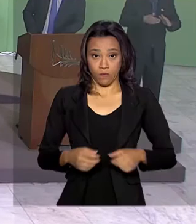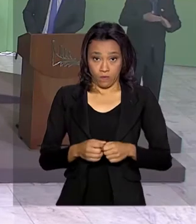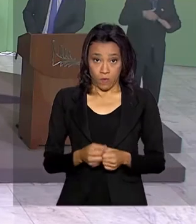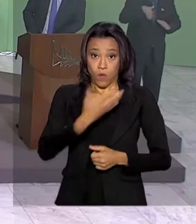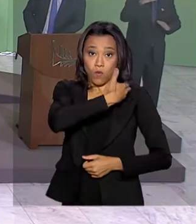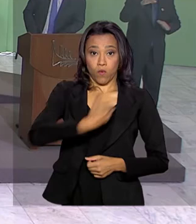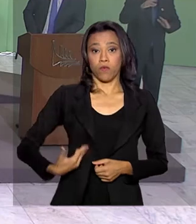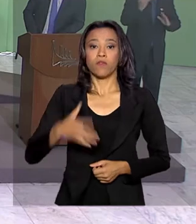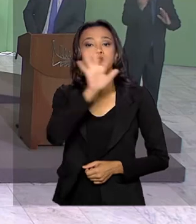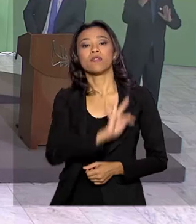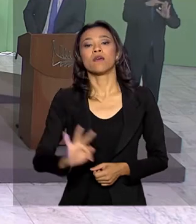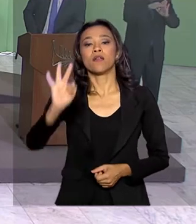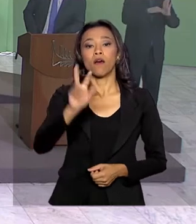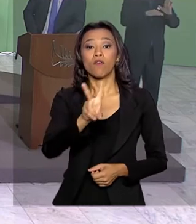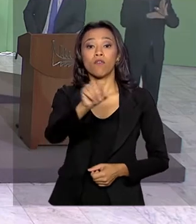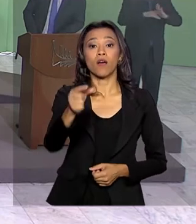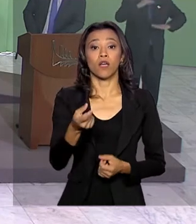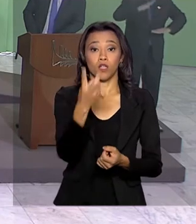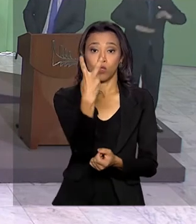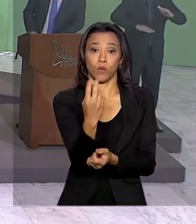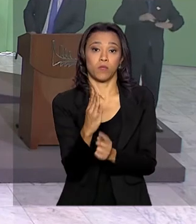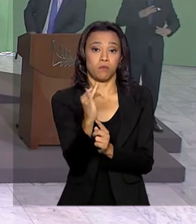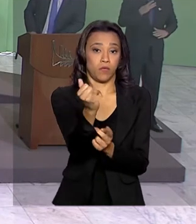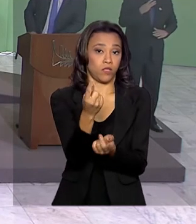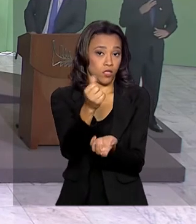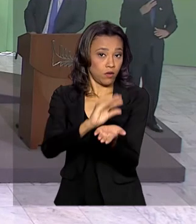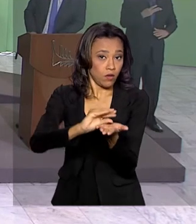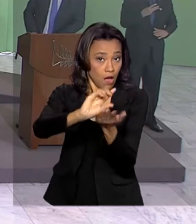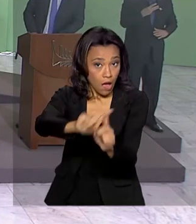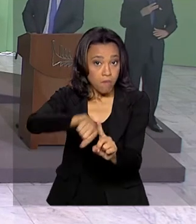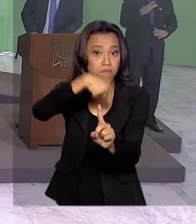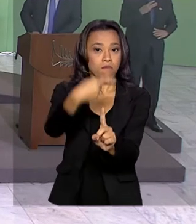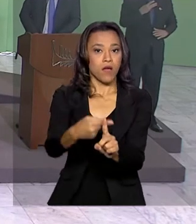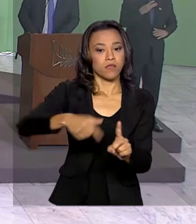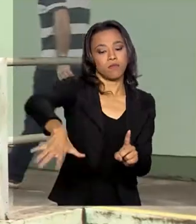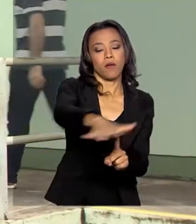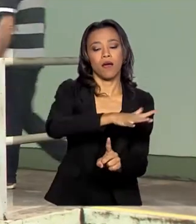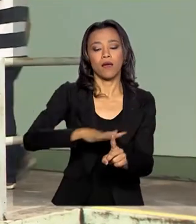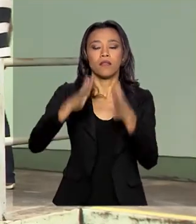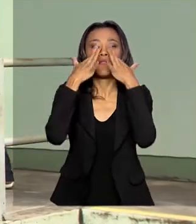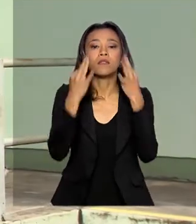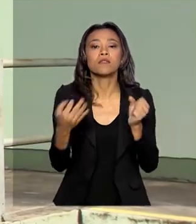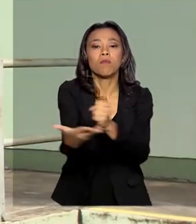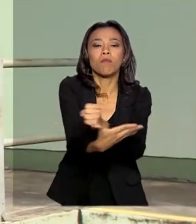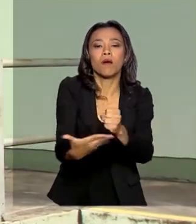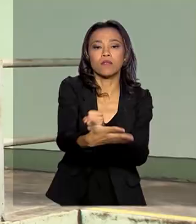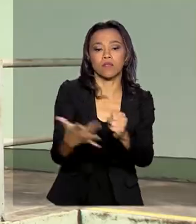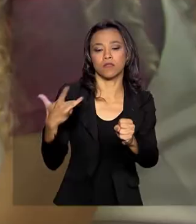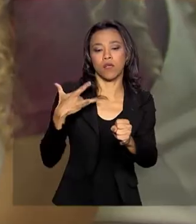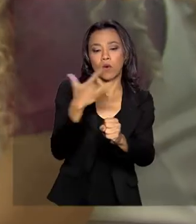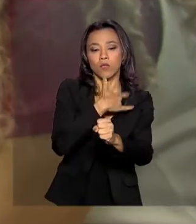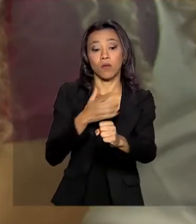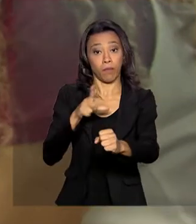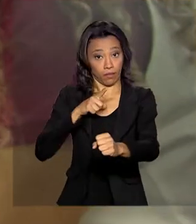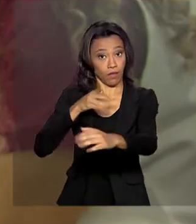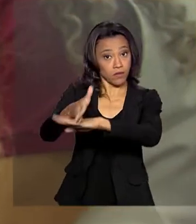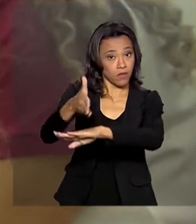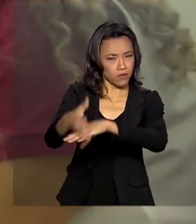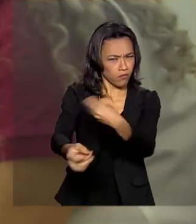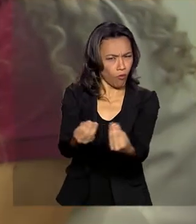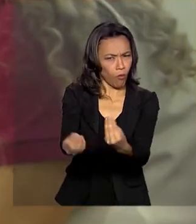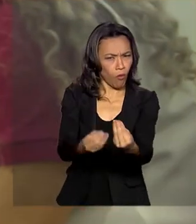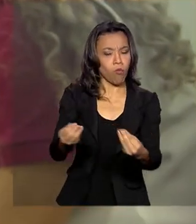governo federal vai destinar 2 bilhões de reais a mais para a saúde primária. Para ter acesso a esses recursos, as equipes